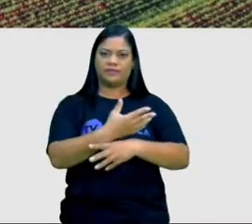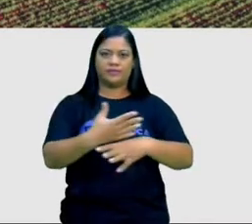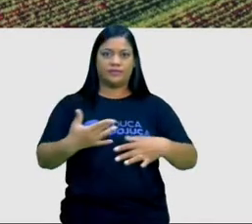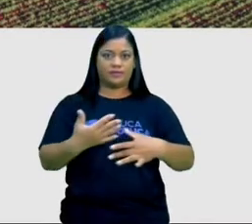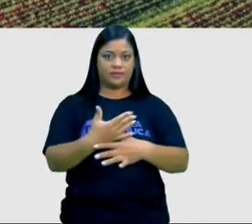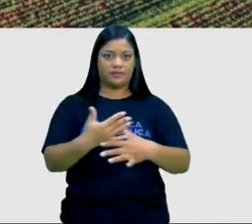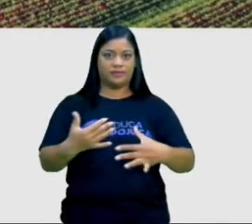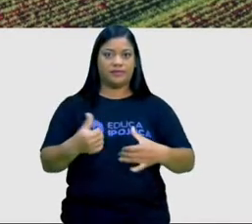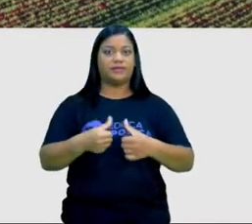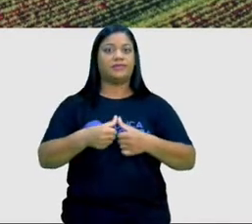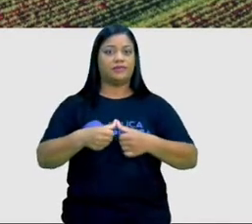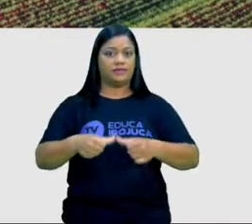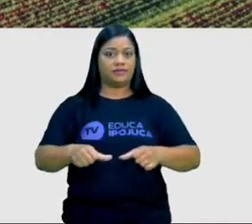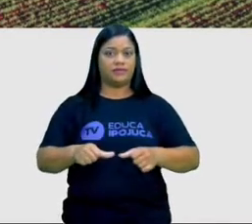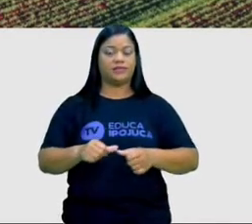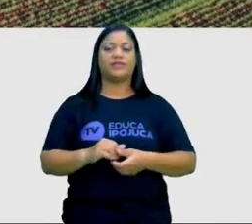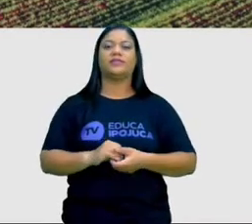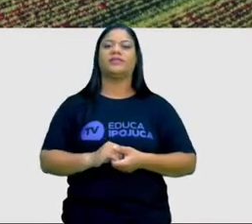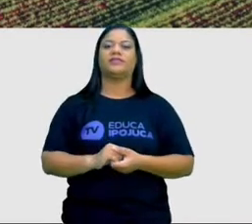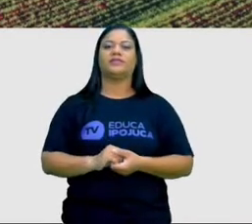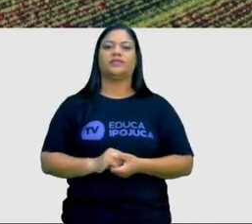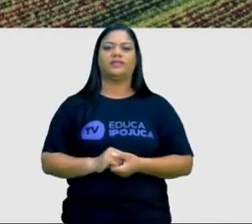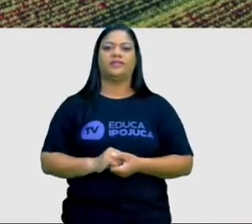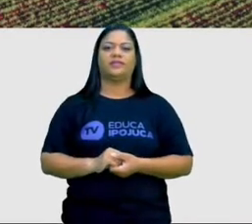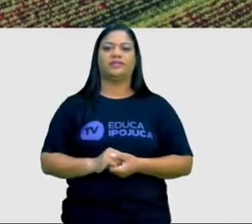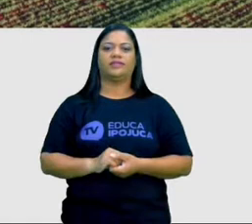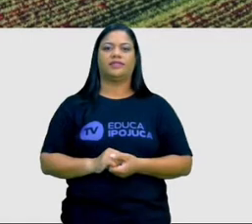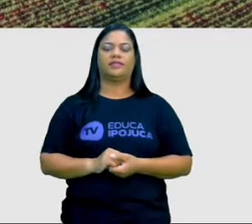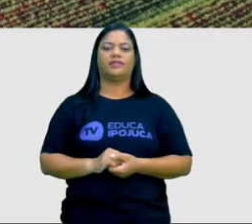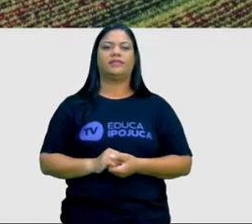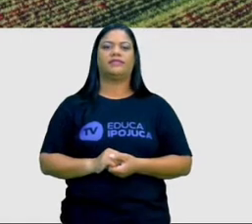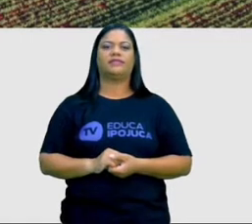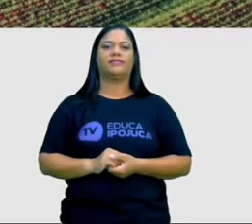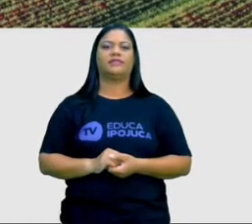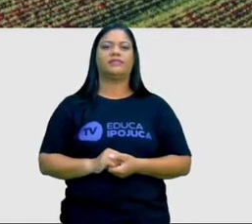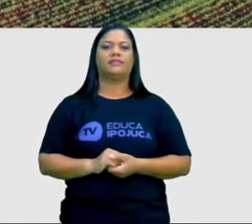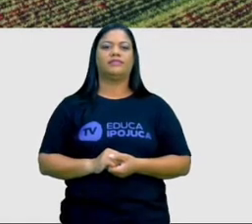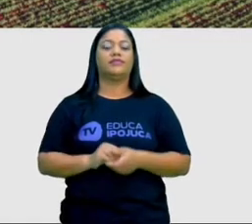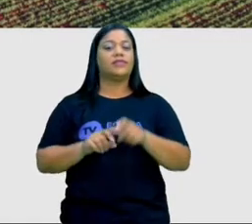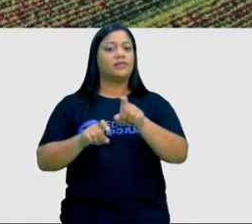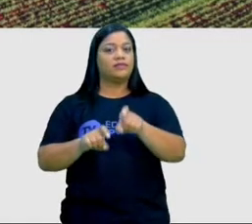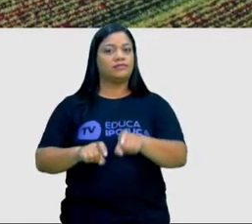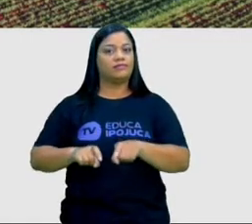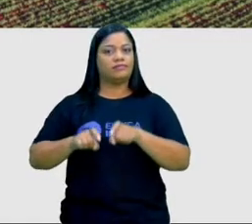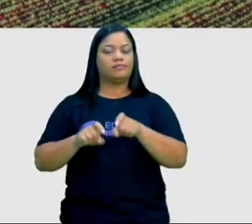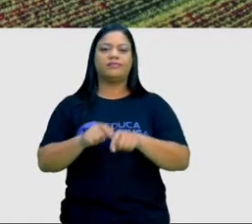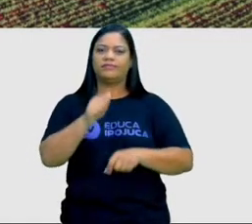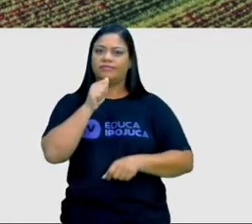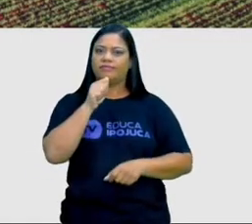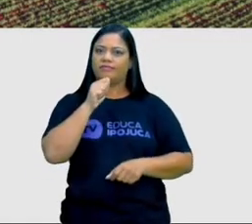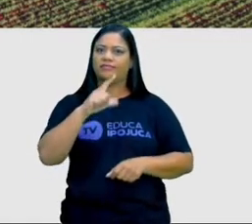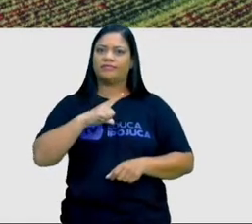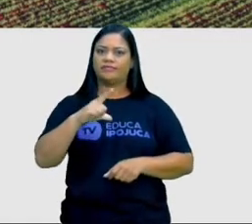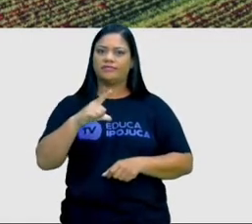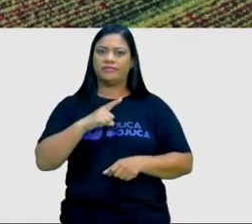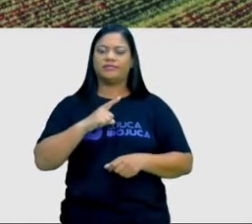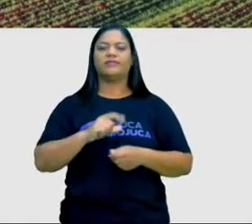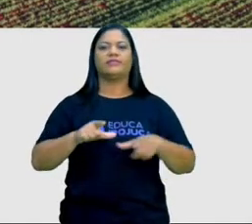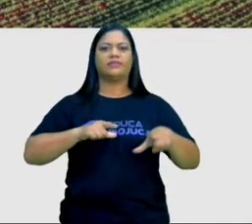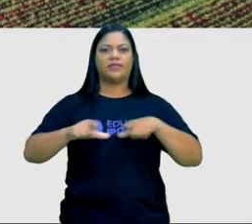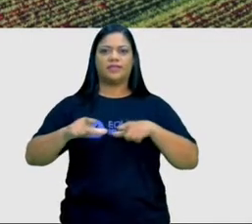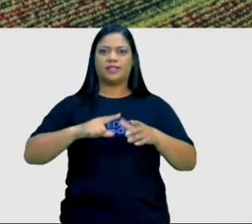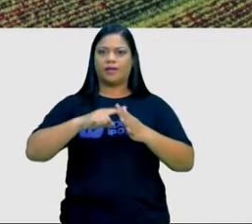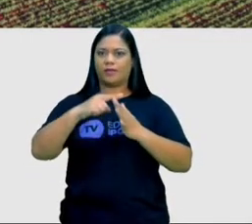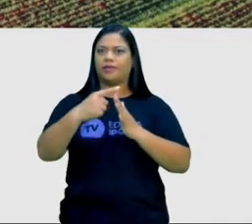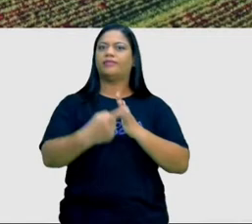É neles que estão situados os principais engenhos da cidade. Na zona rural ainda prevalece a monocultura